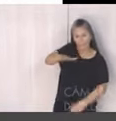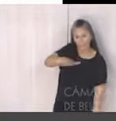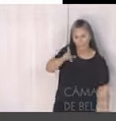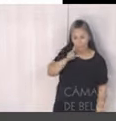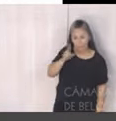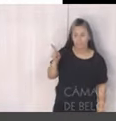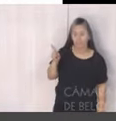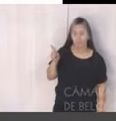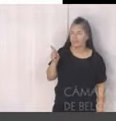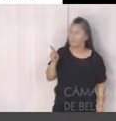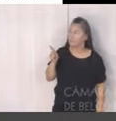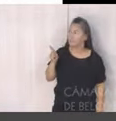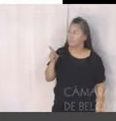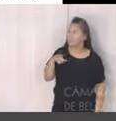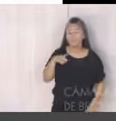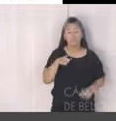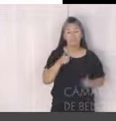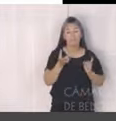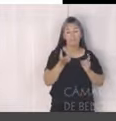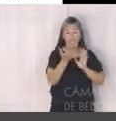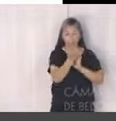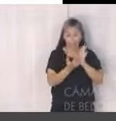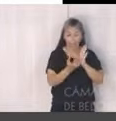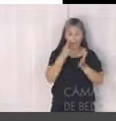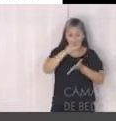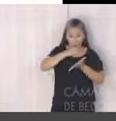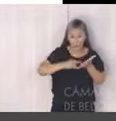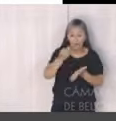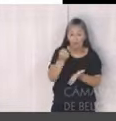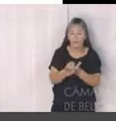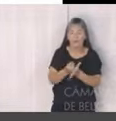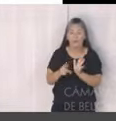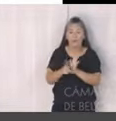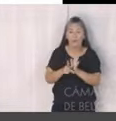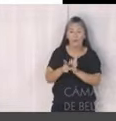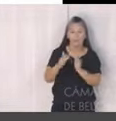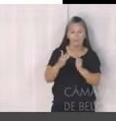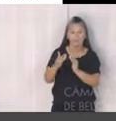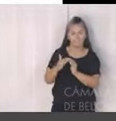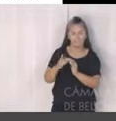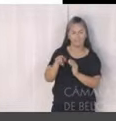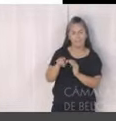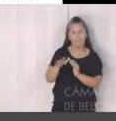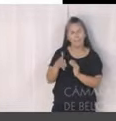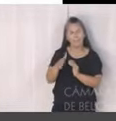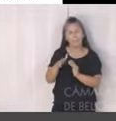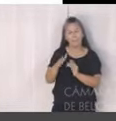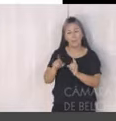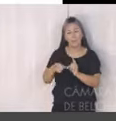Santa Lúcia. A regularização fundiária em assentamentos de interesse social. Mais de 11 mil domicílios